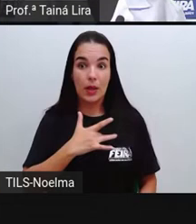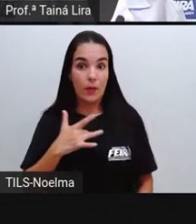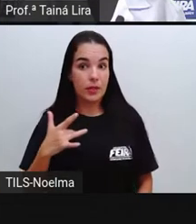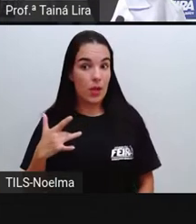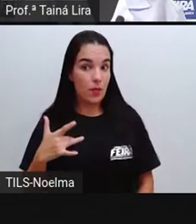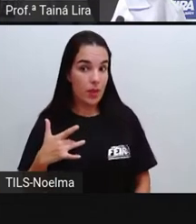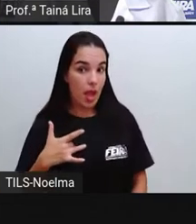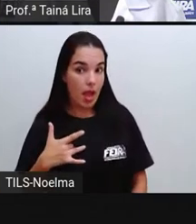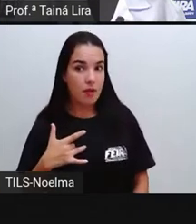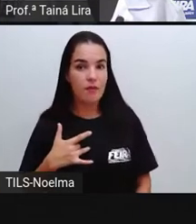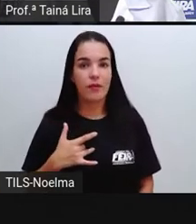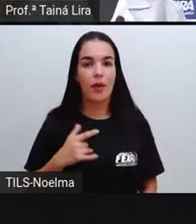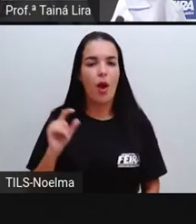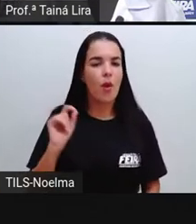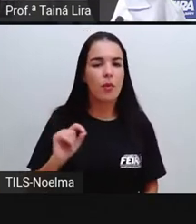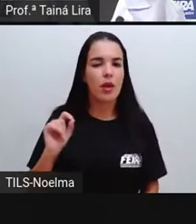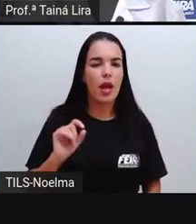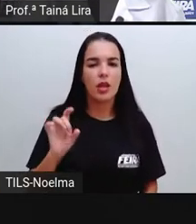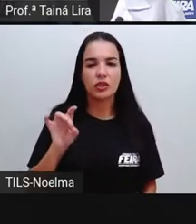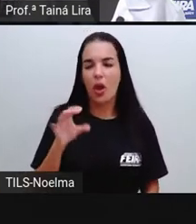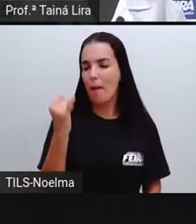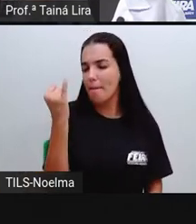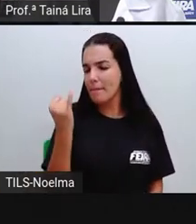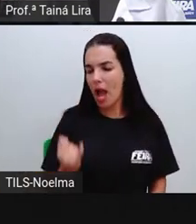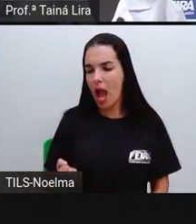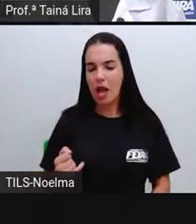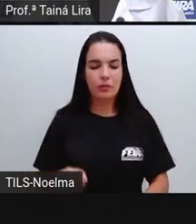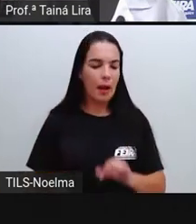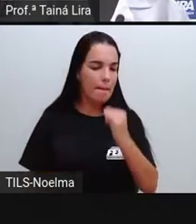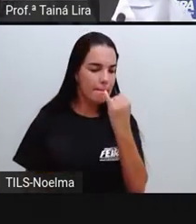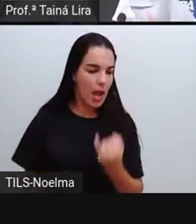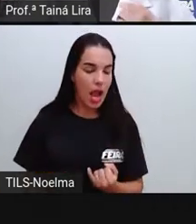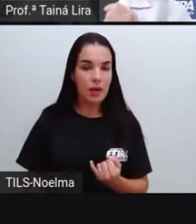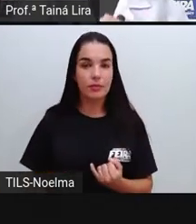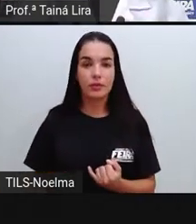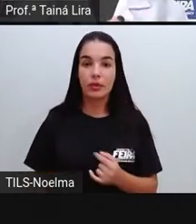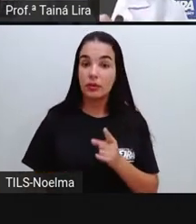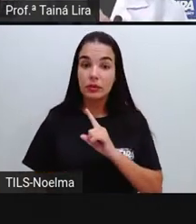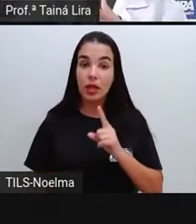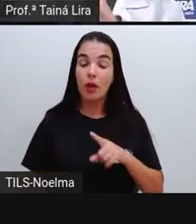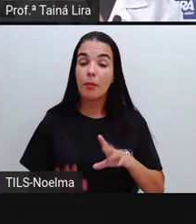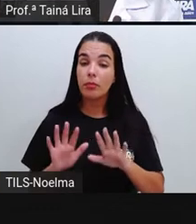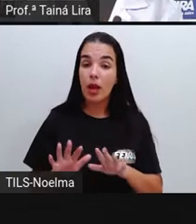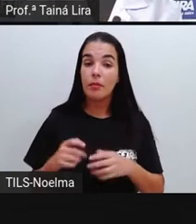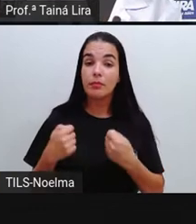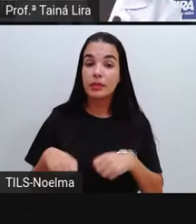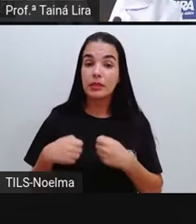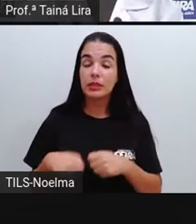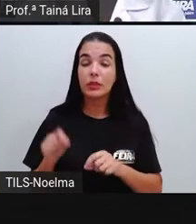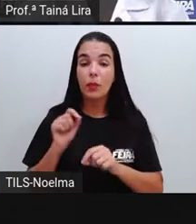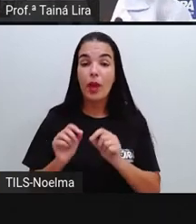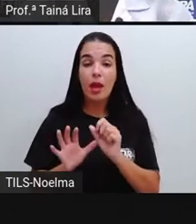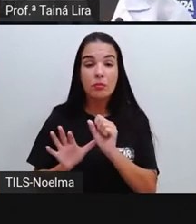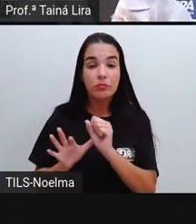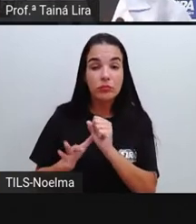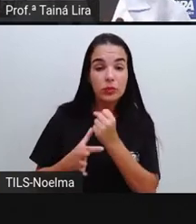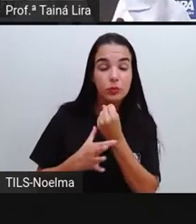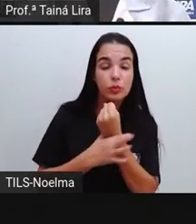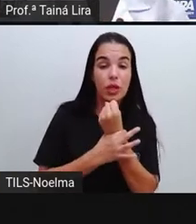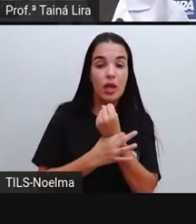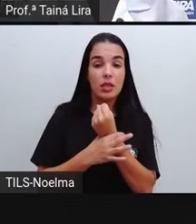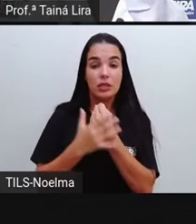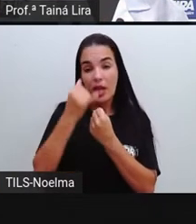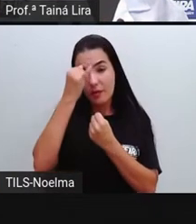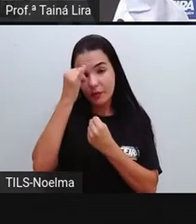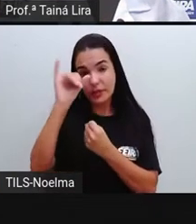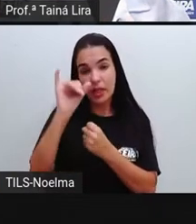né, é a gente ter um corpo que é mais magro ou que não é magro, é a gente prevenir doenças, a gente tem que ter